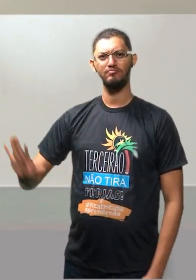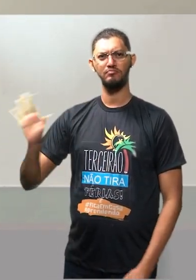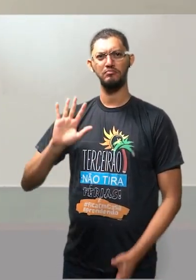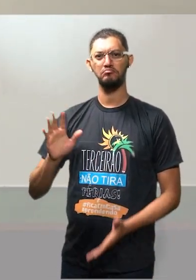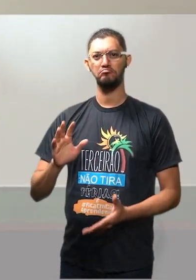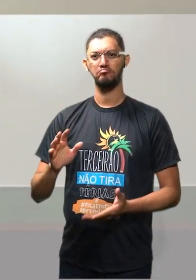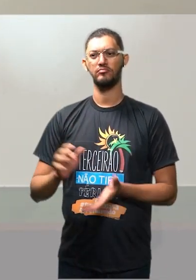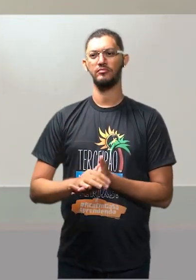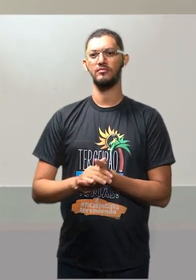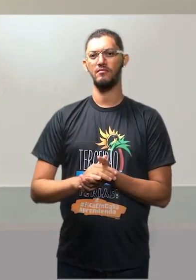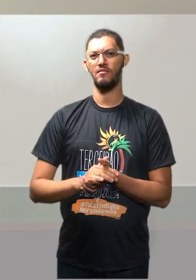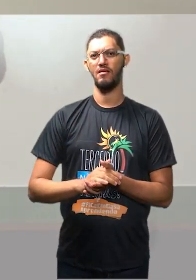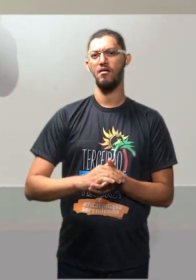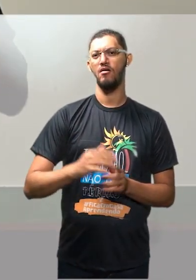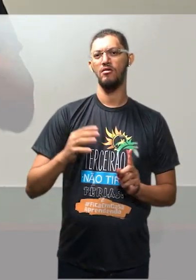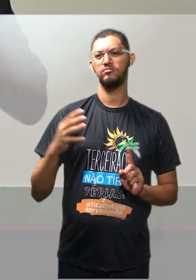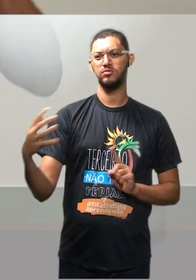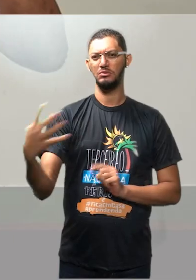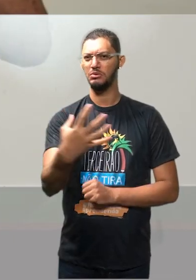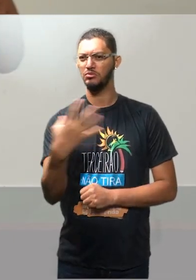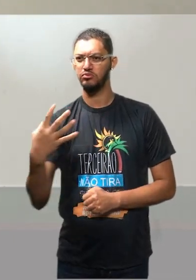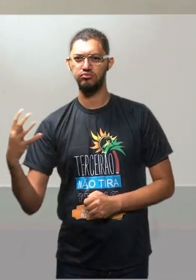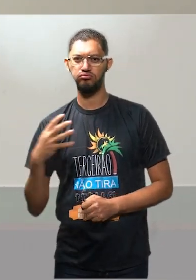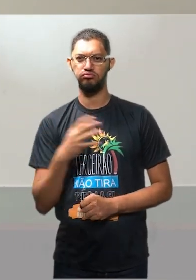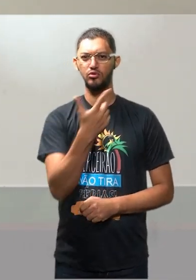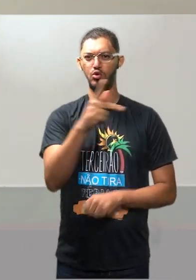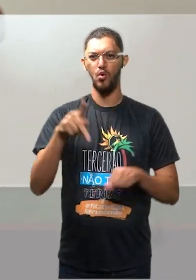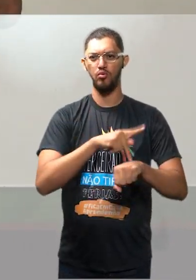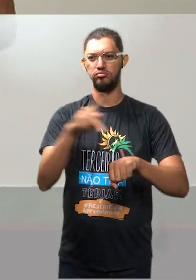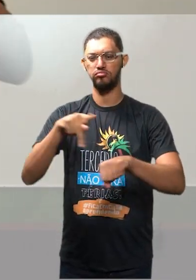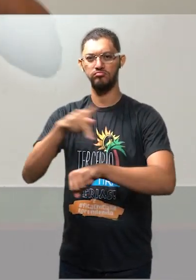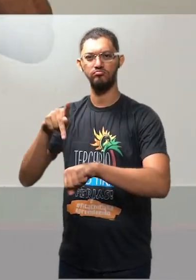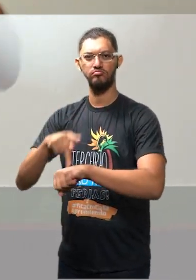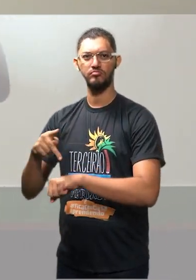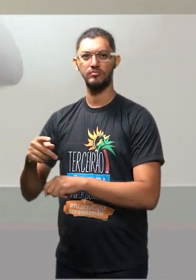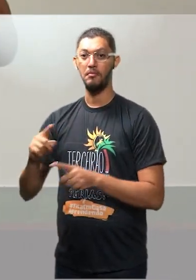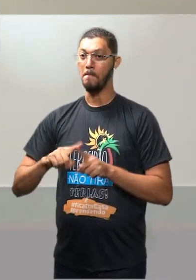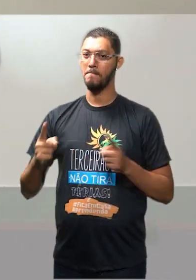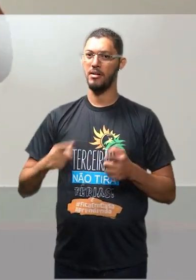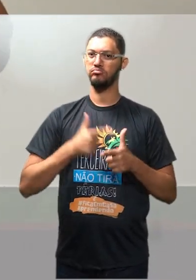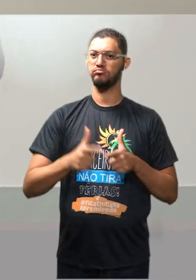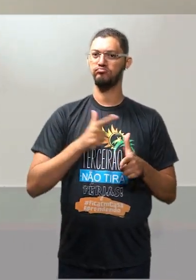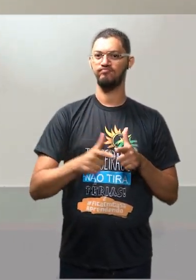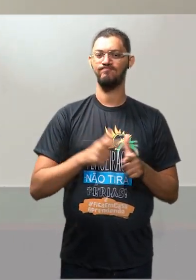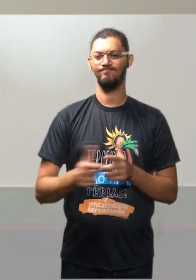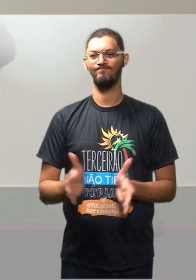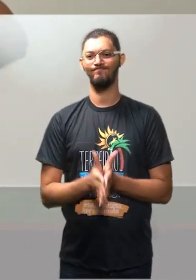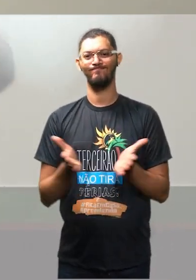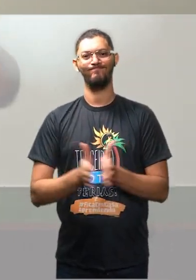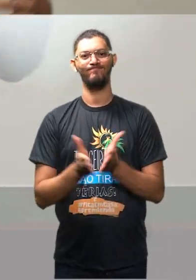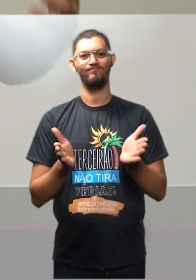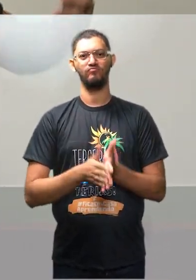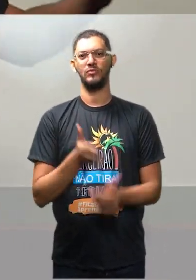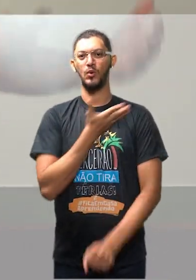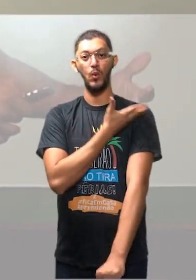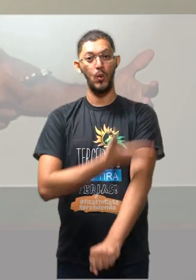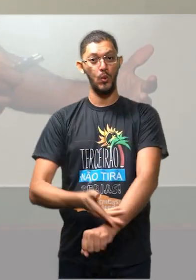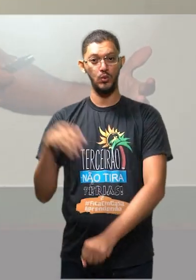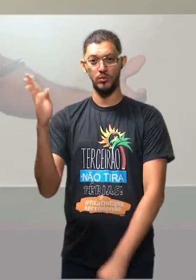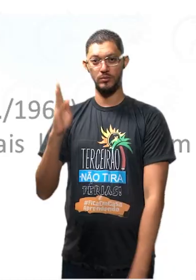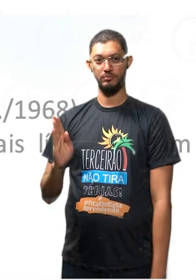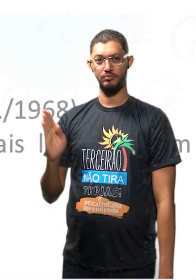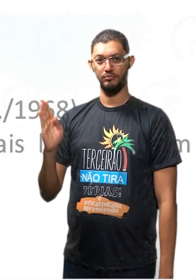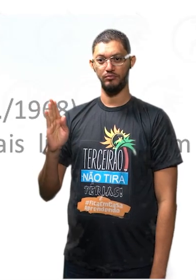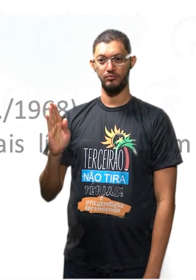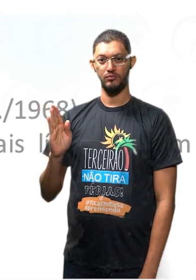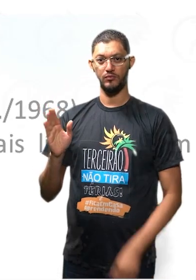influências de fora, mas falando dos problemas do Brasil, da pobreza do Brasil, dos costumes brasileiros.